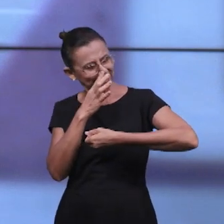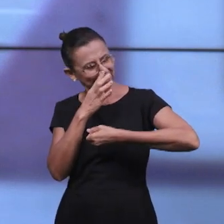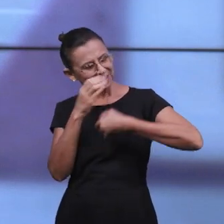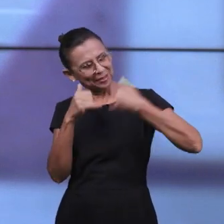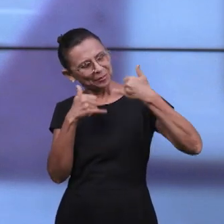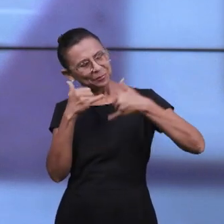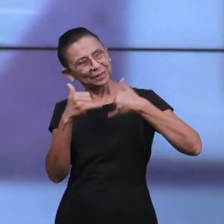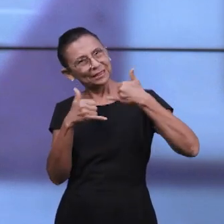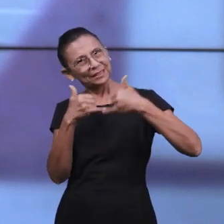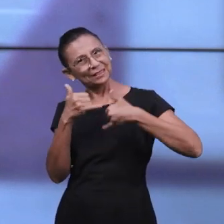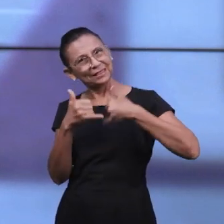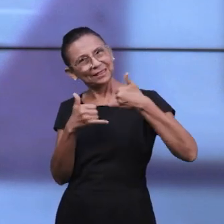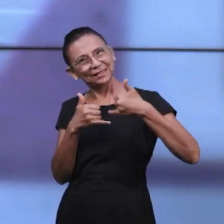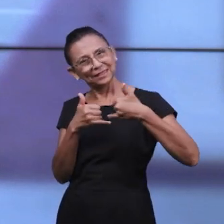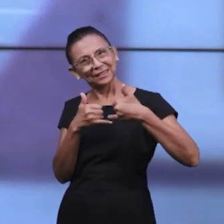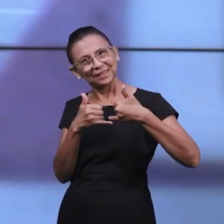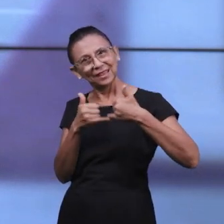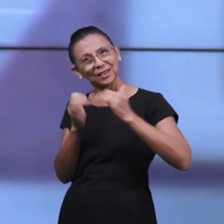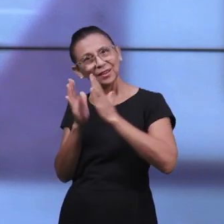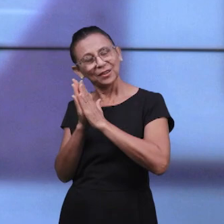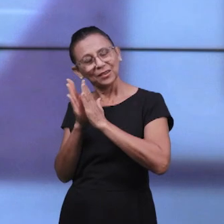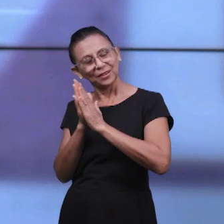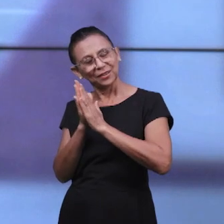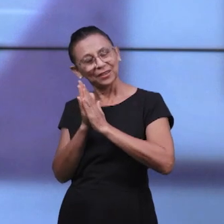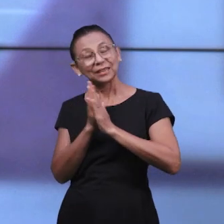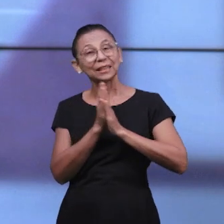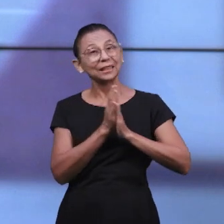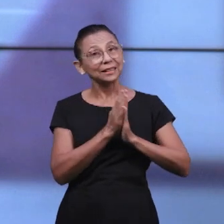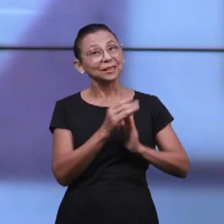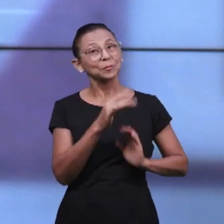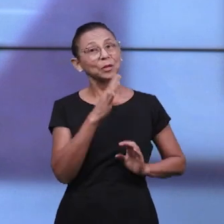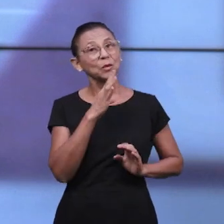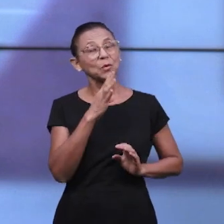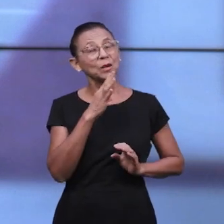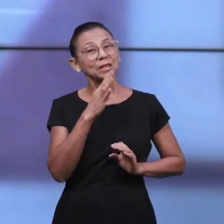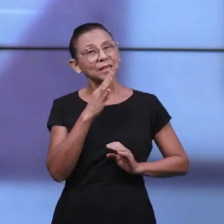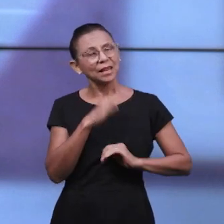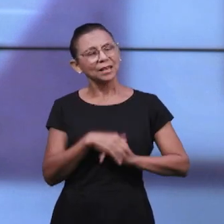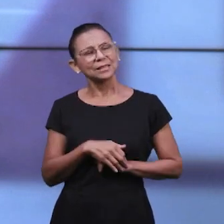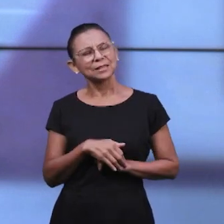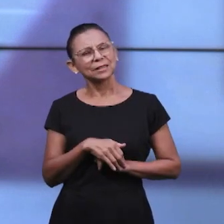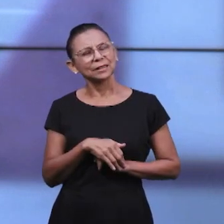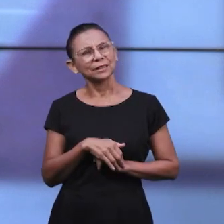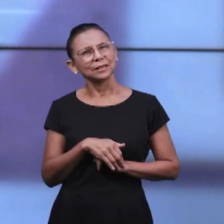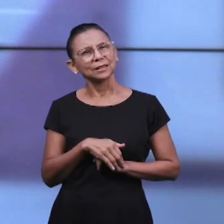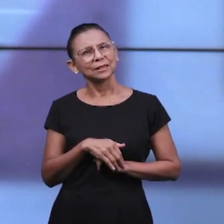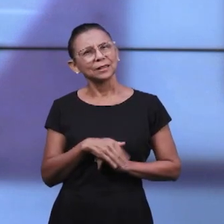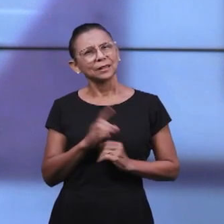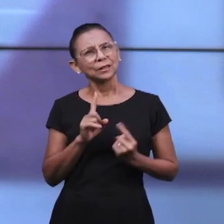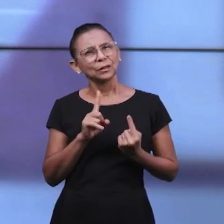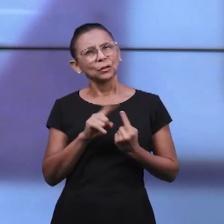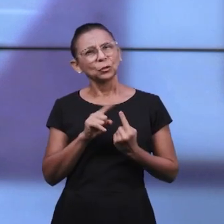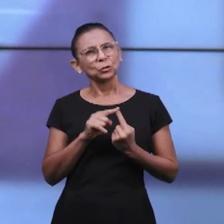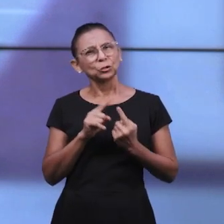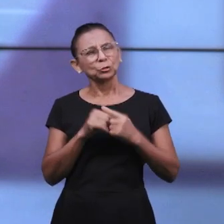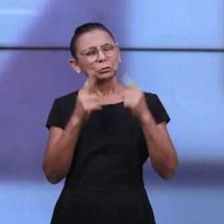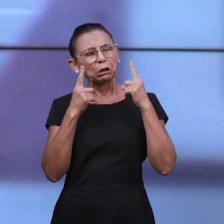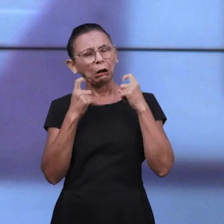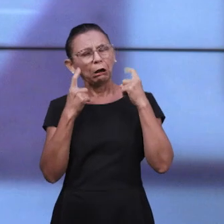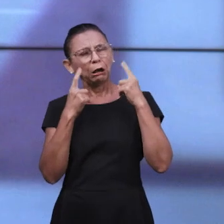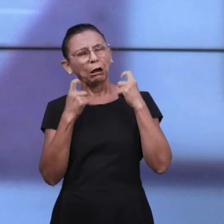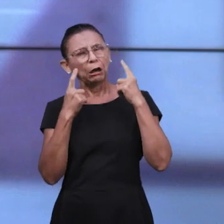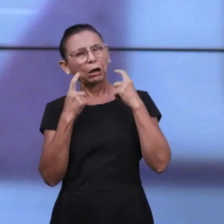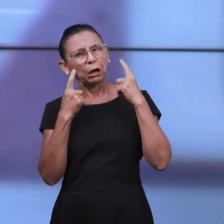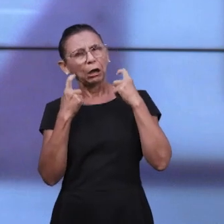e conhece os tipos de choro, o clamor do filho para as suas necessidades. Esse alimento